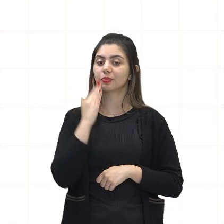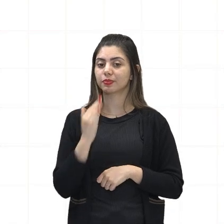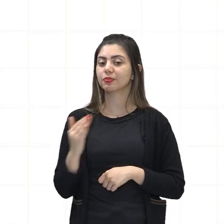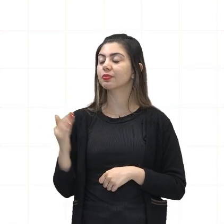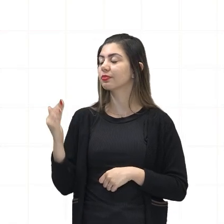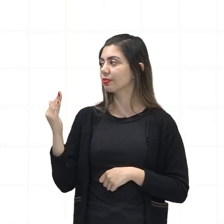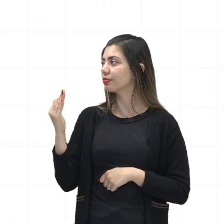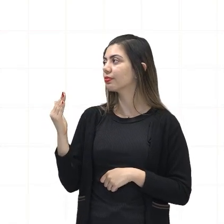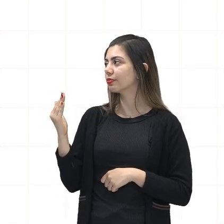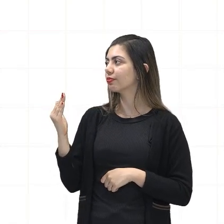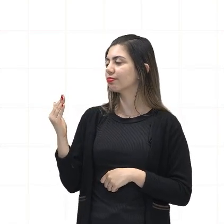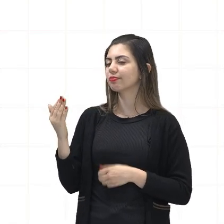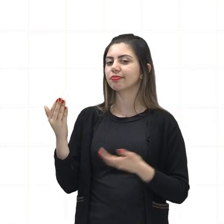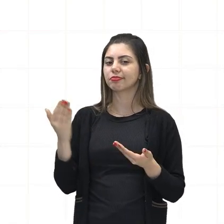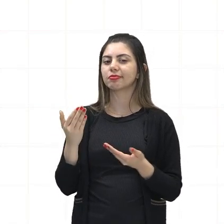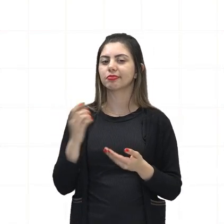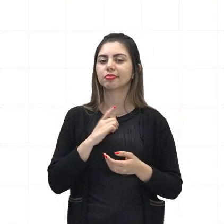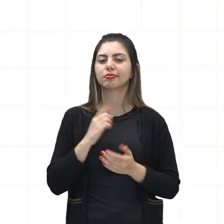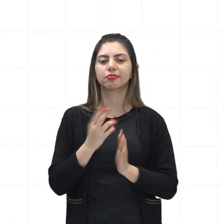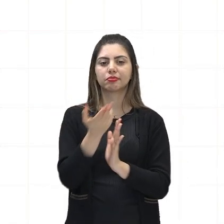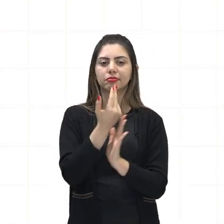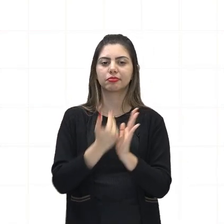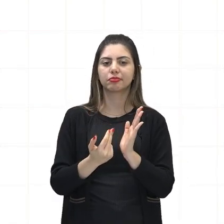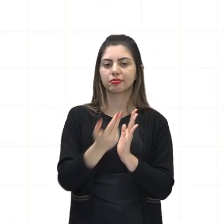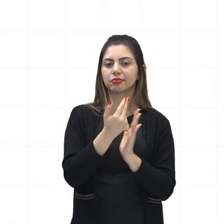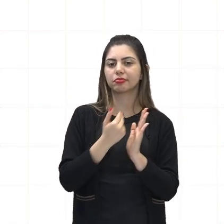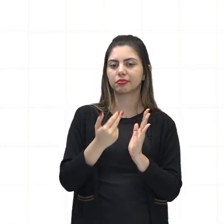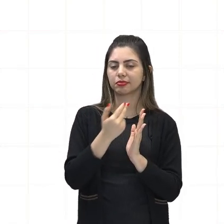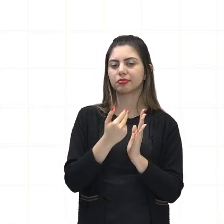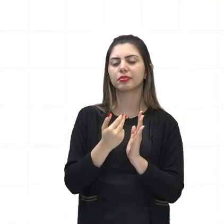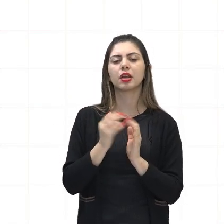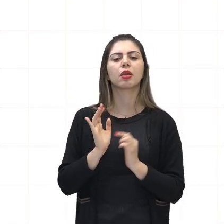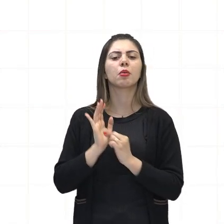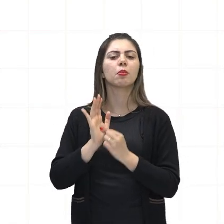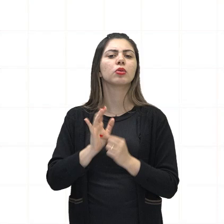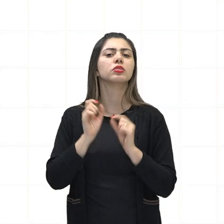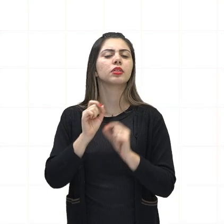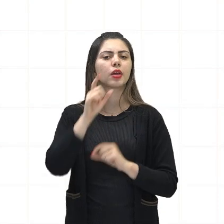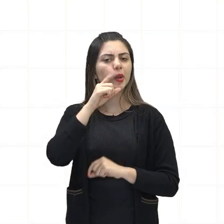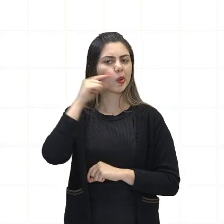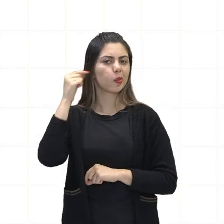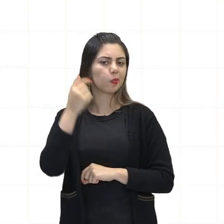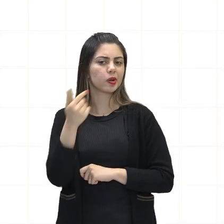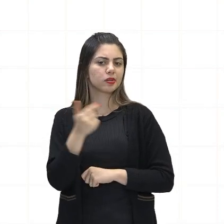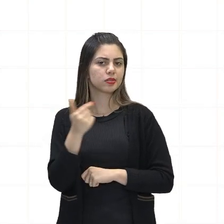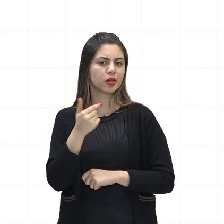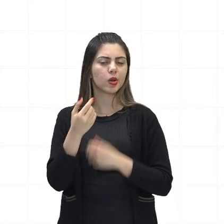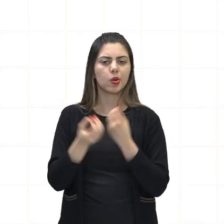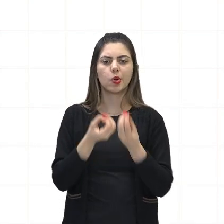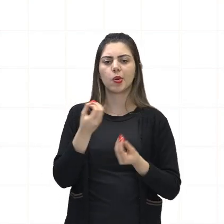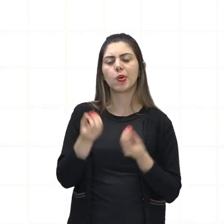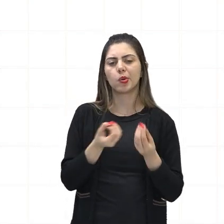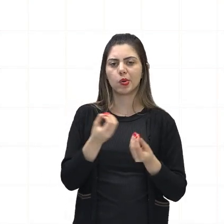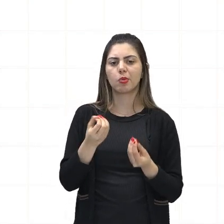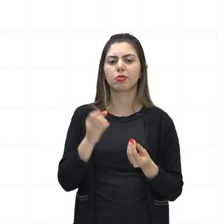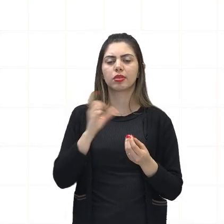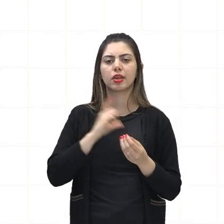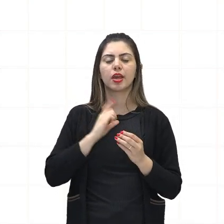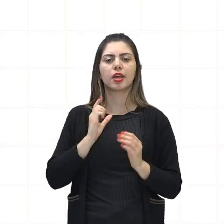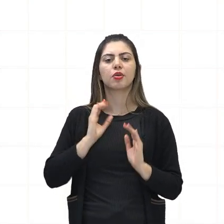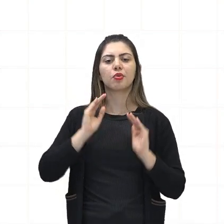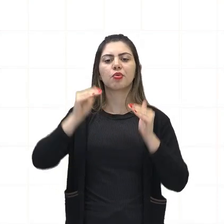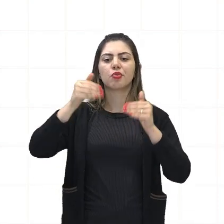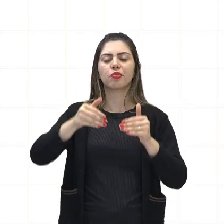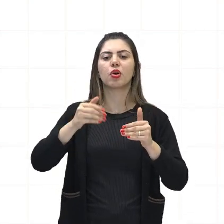nós temos aqui uma charge do Carvalho Celso Partidário, que mostra o Dom Pedro II como o eixo central de um